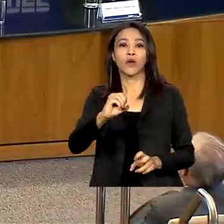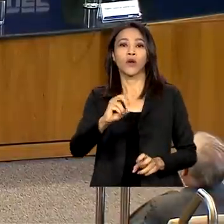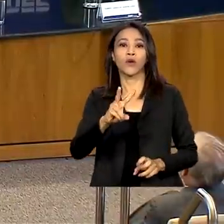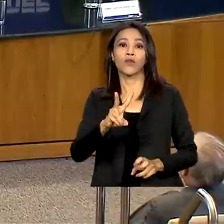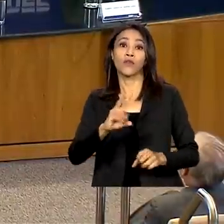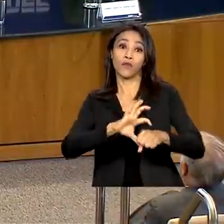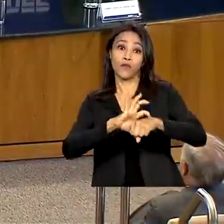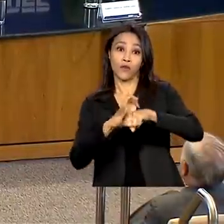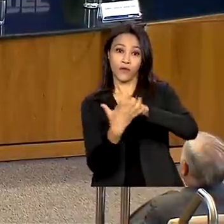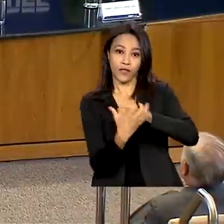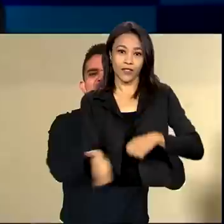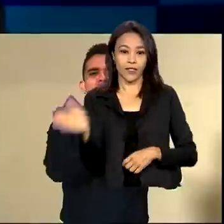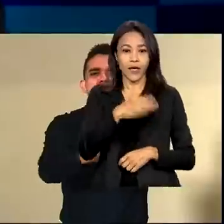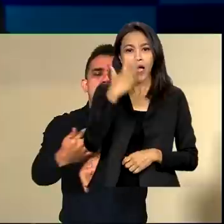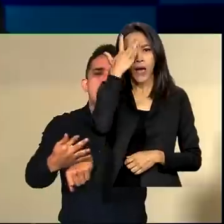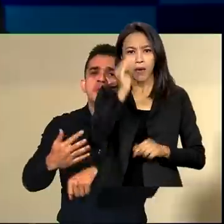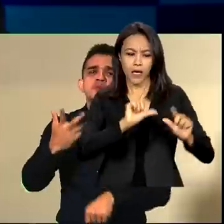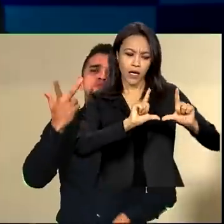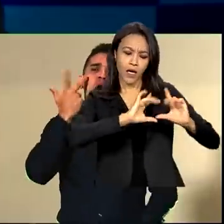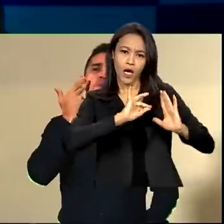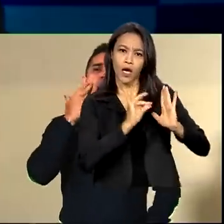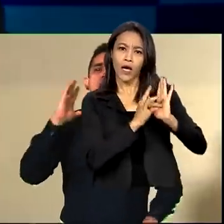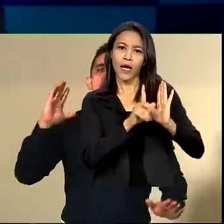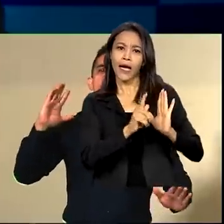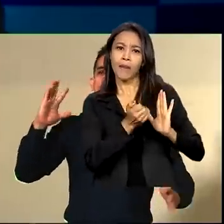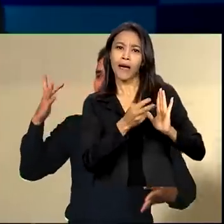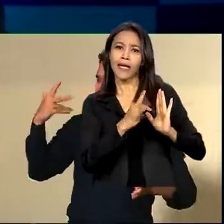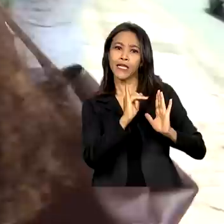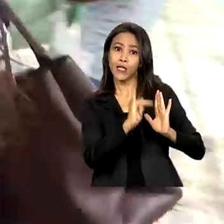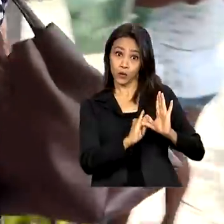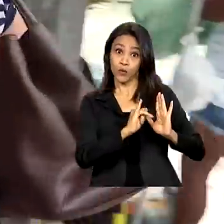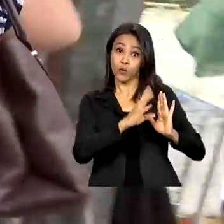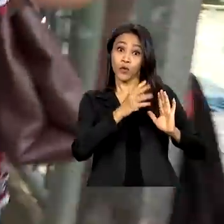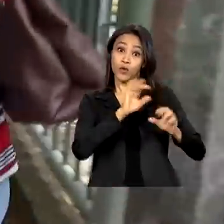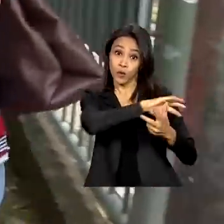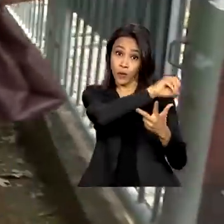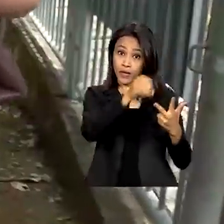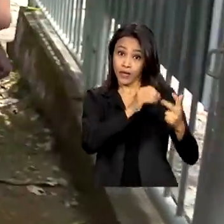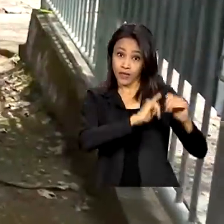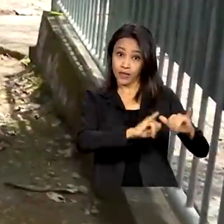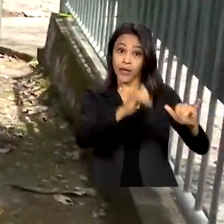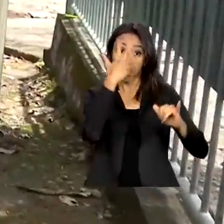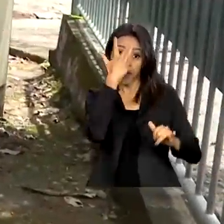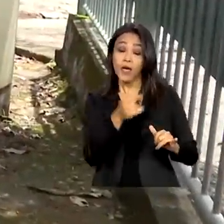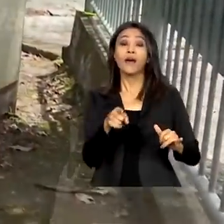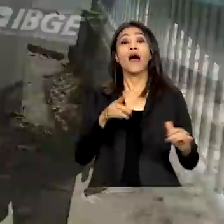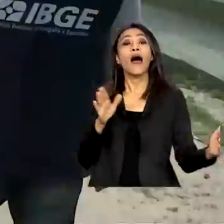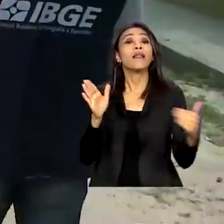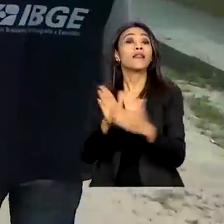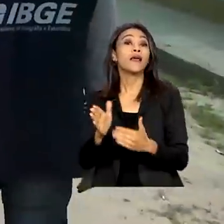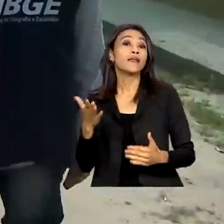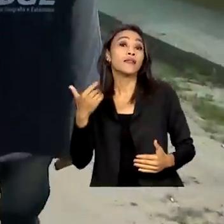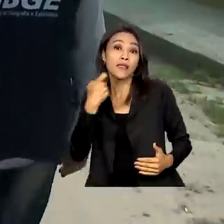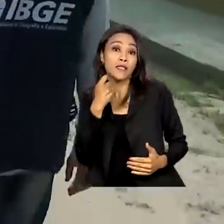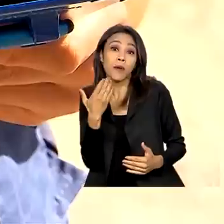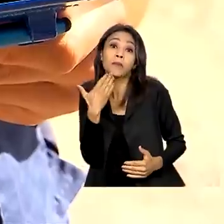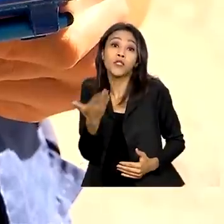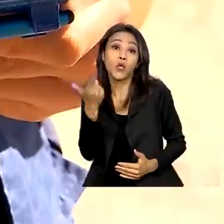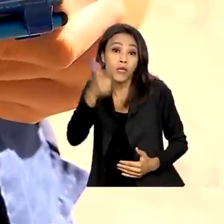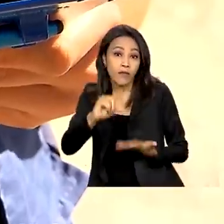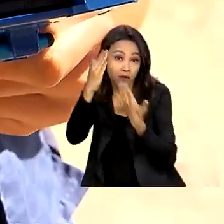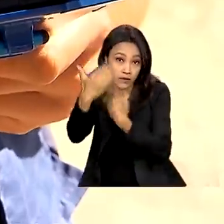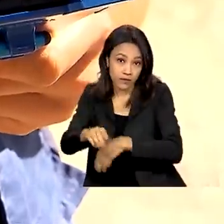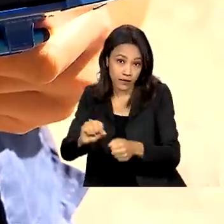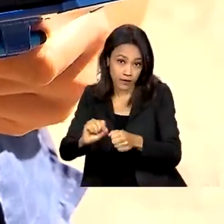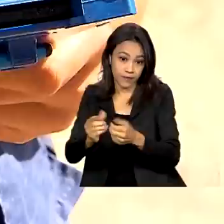oficial do Enem sai amanhã. Prazo para pedir reaplicação das provas vai até sexta. Censo 2022.